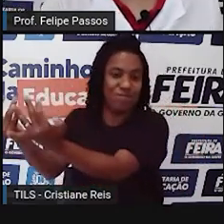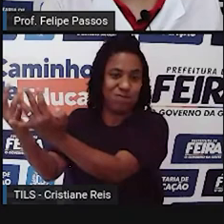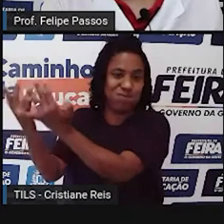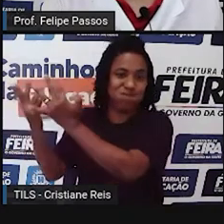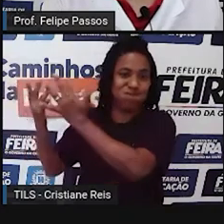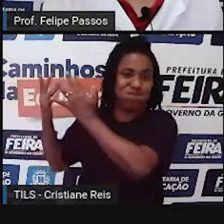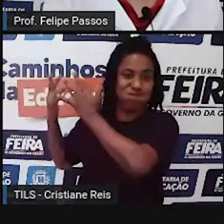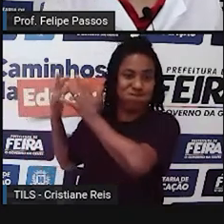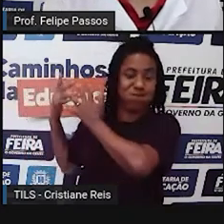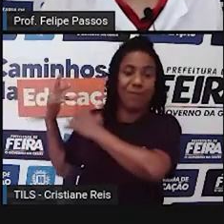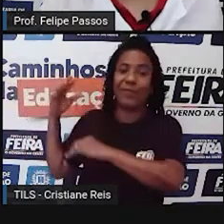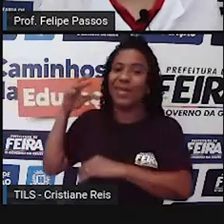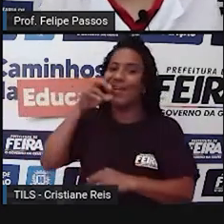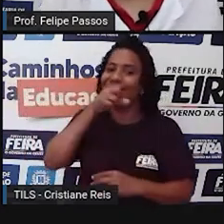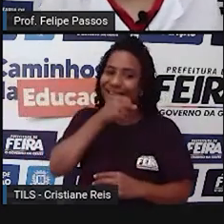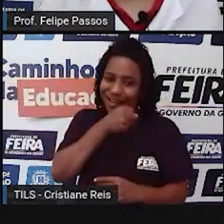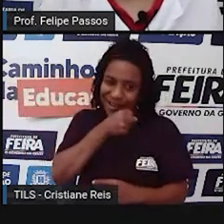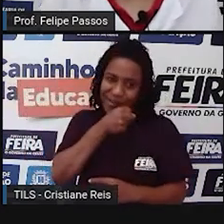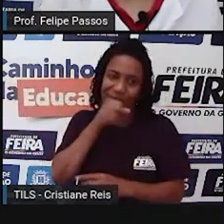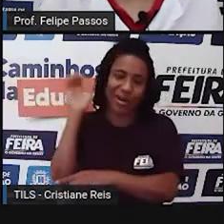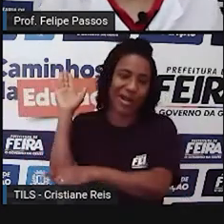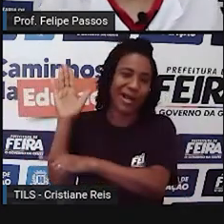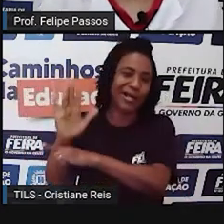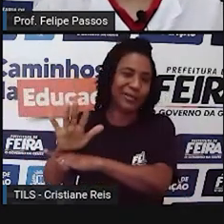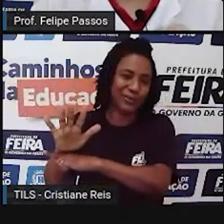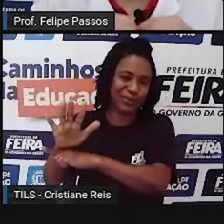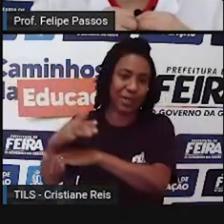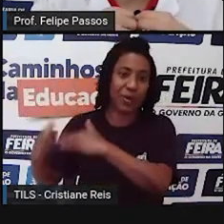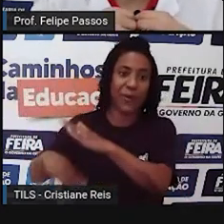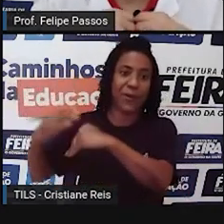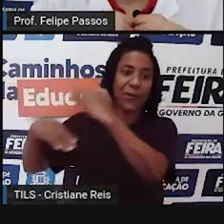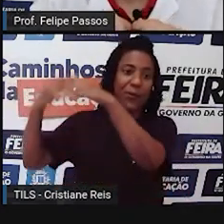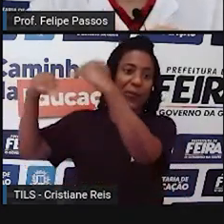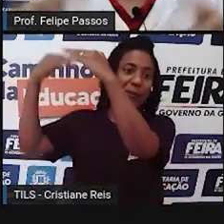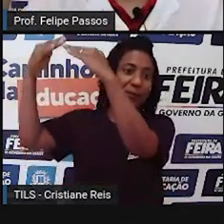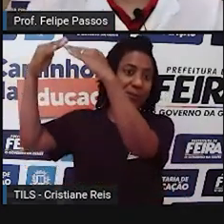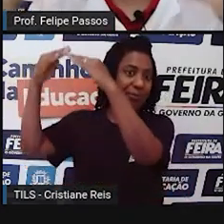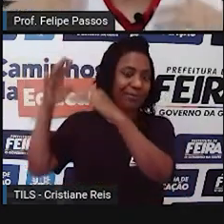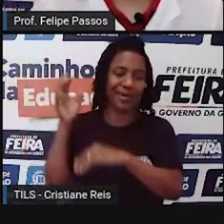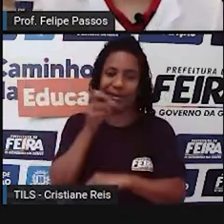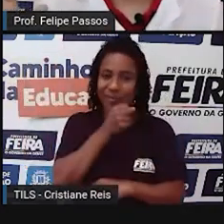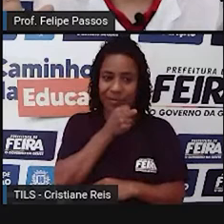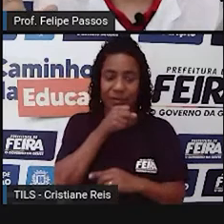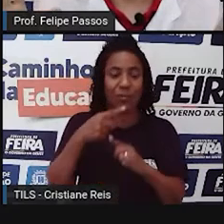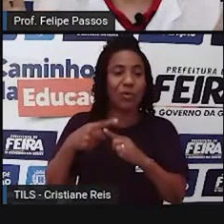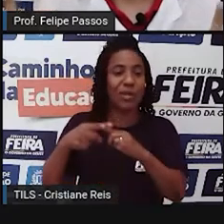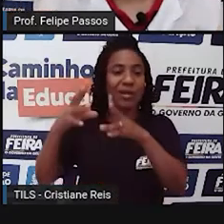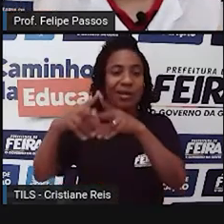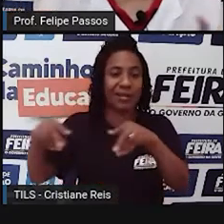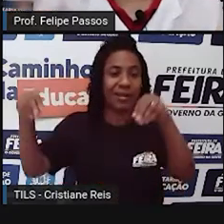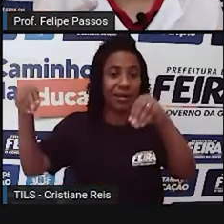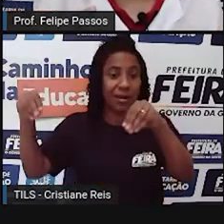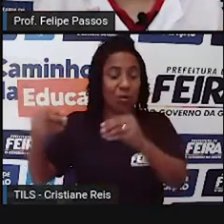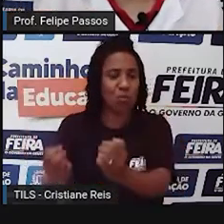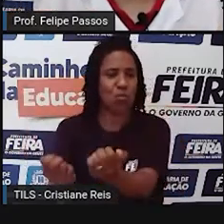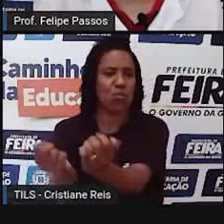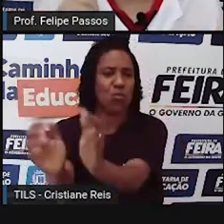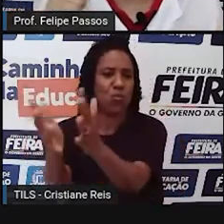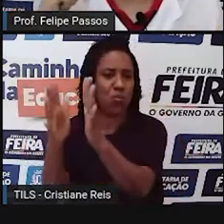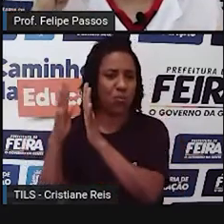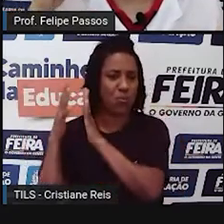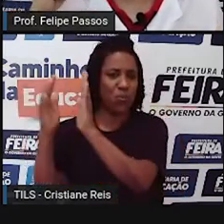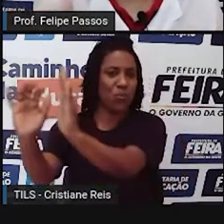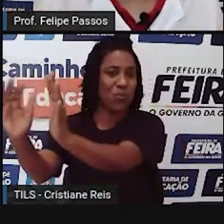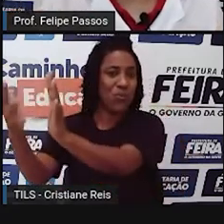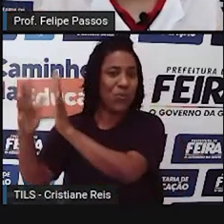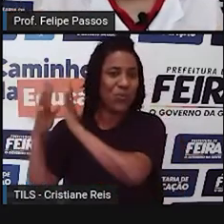uma indústria que vai beneficiar, por exemplo, o cara planta hectares e mais hectares de milho. Aí chega lá na indústria,